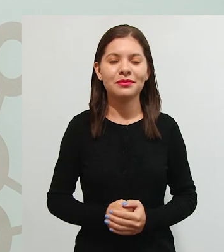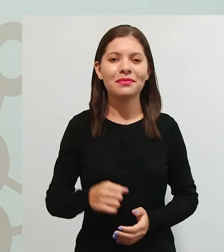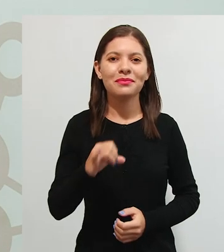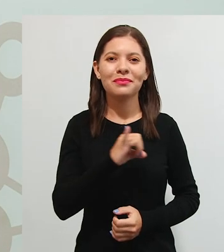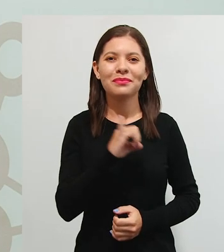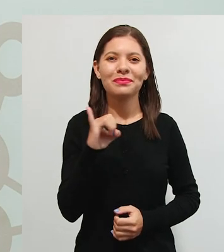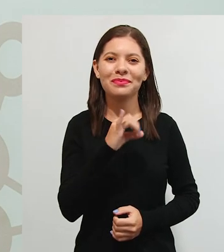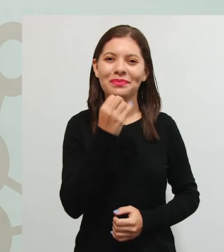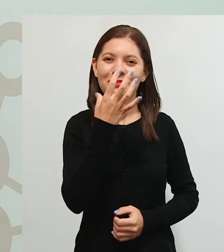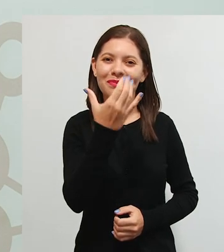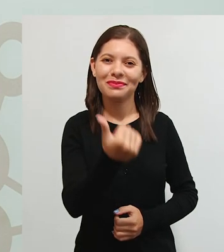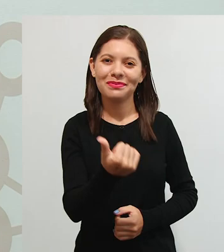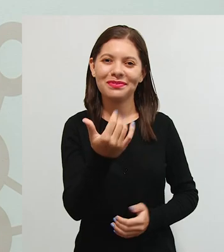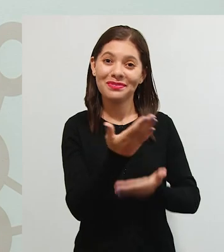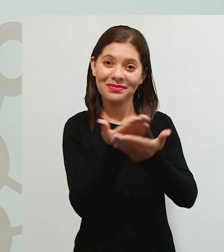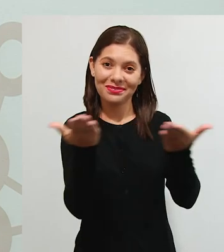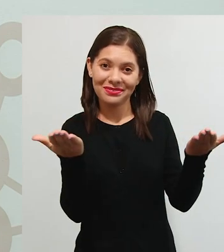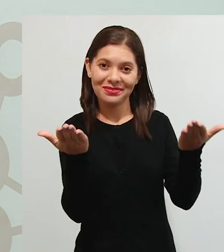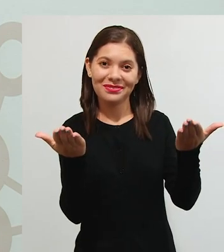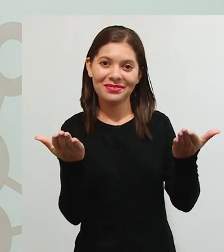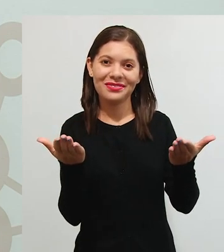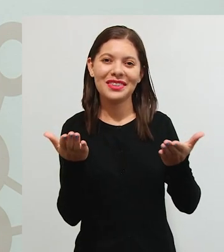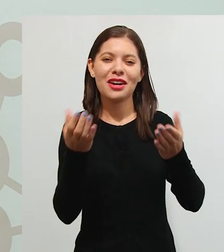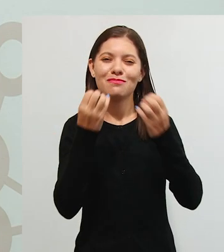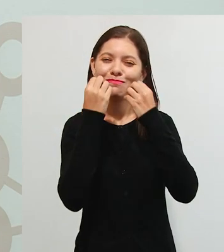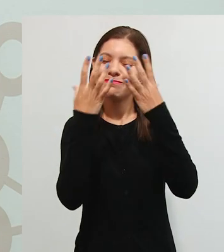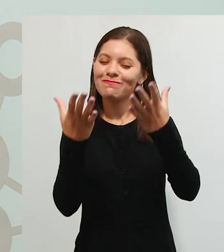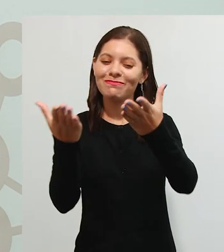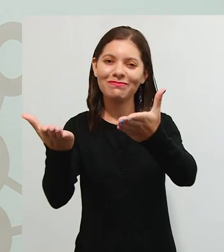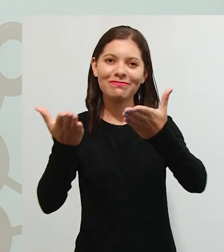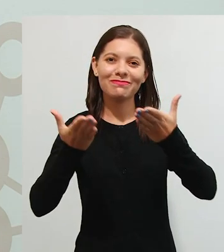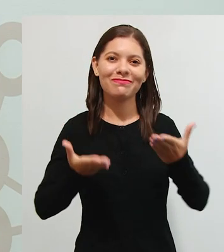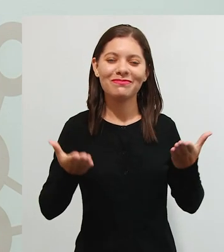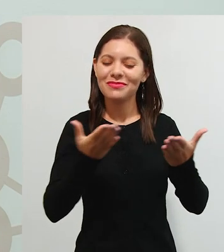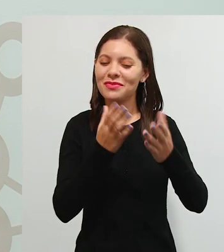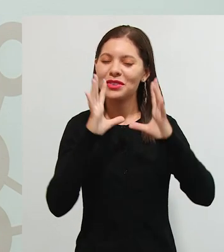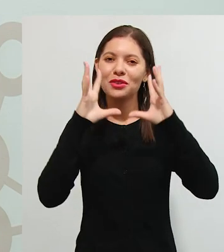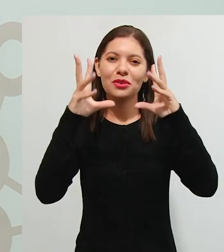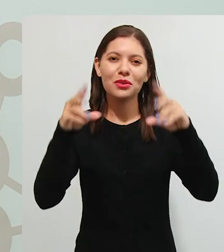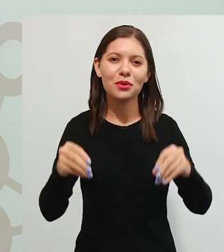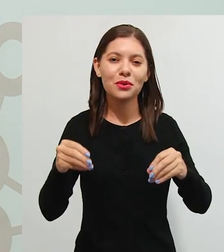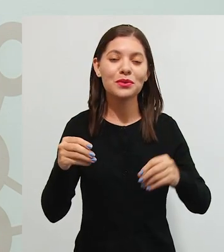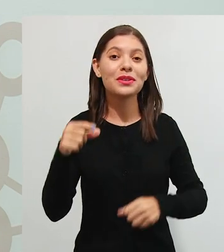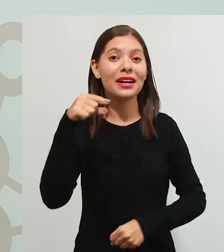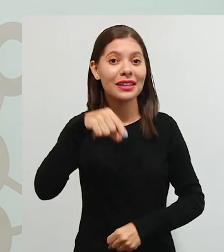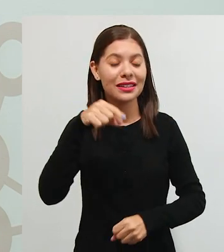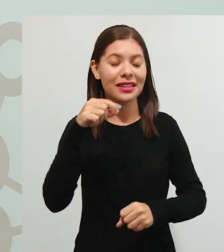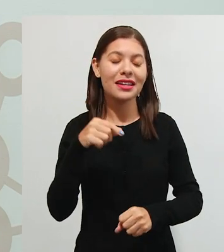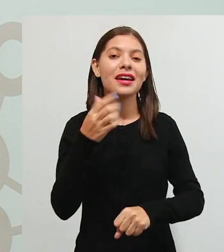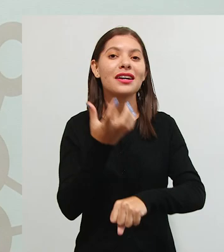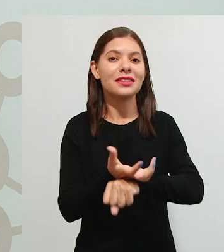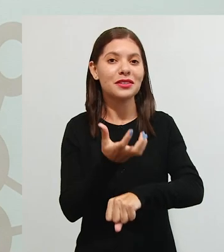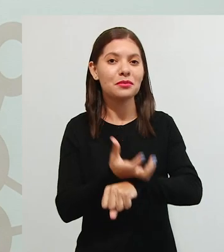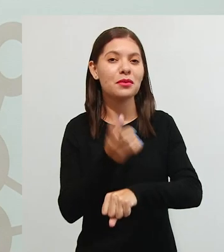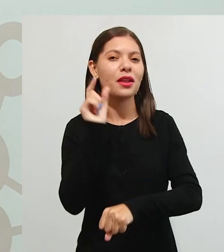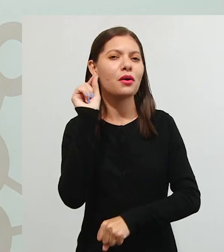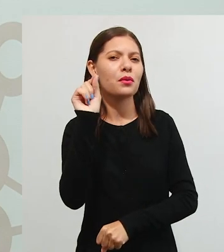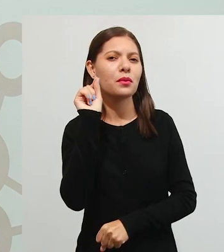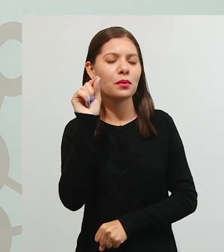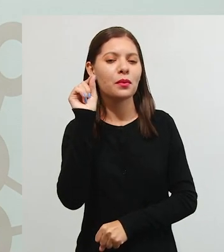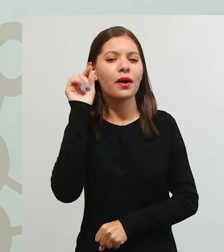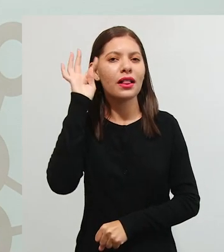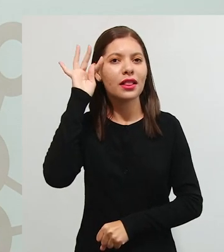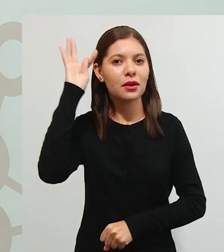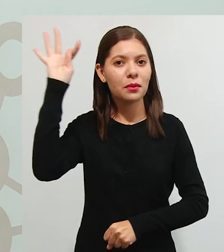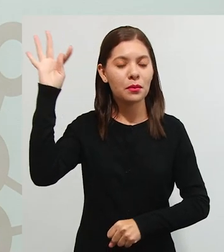Olá, tudo bem com você? Seja bem-vindo, seja bem-vinda à nossa disciplina Teorias